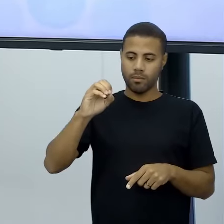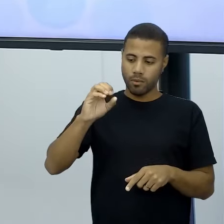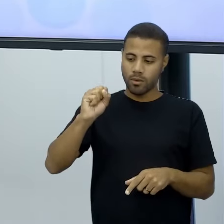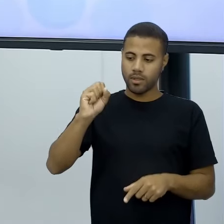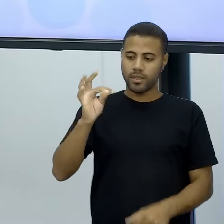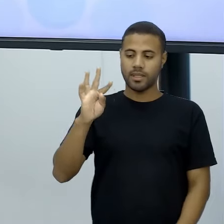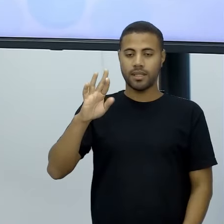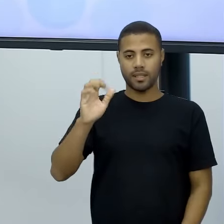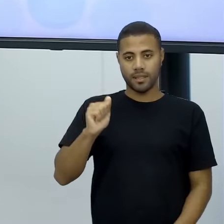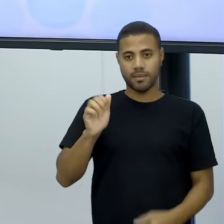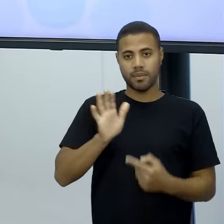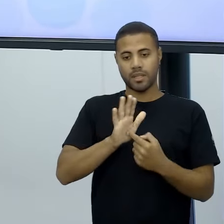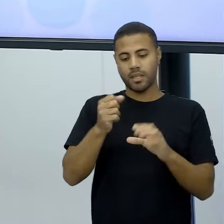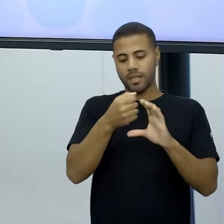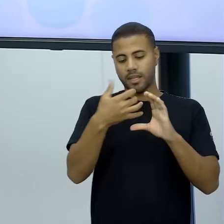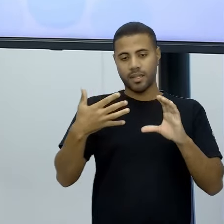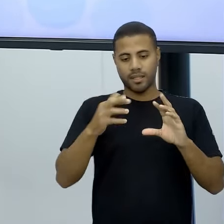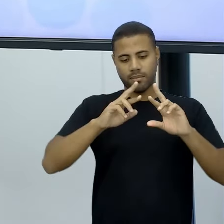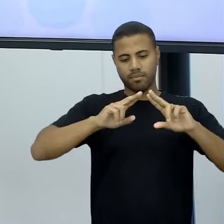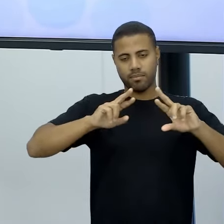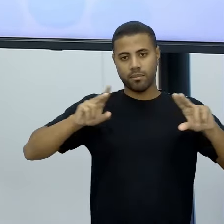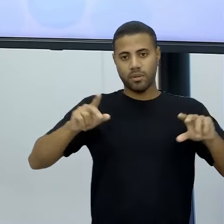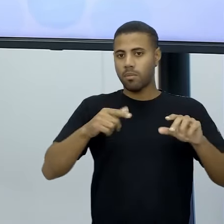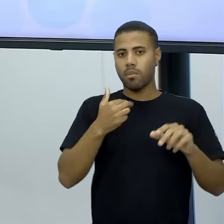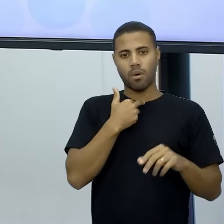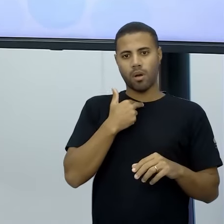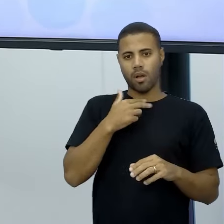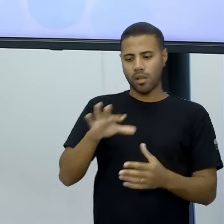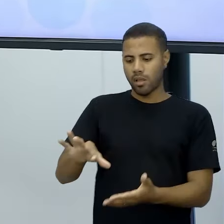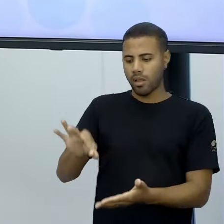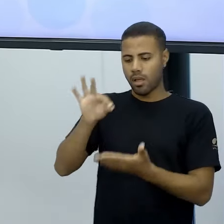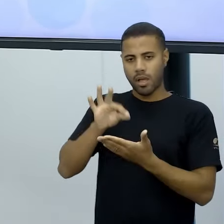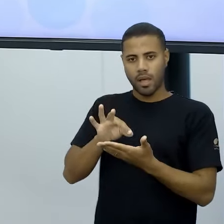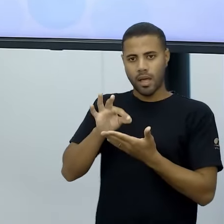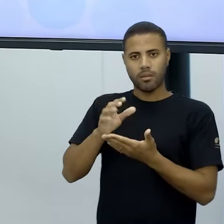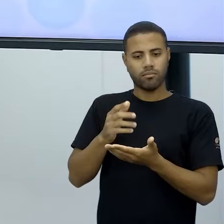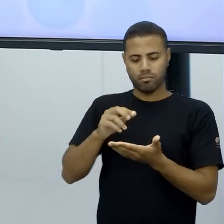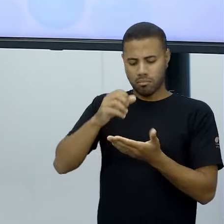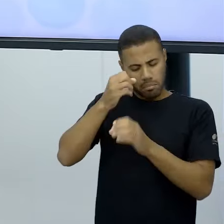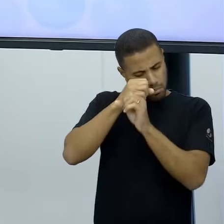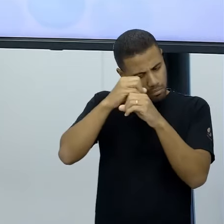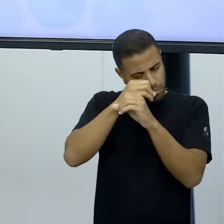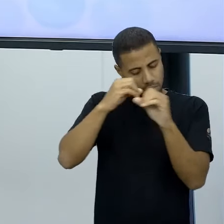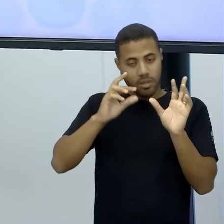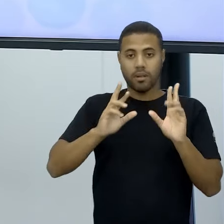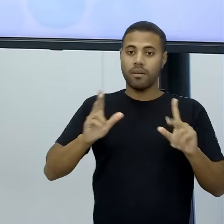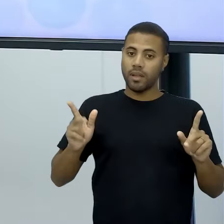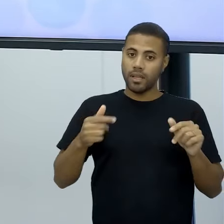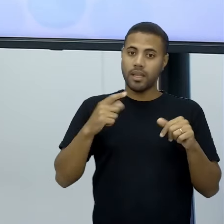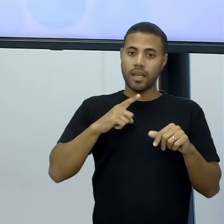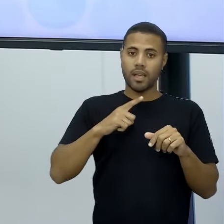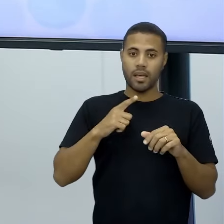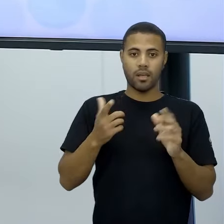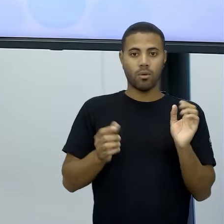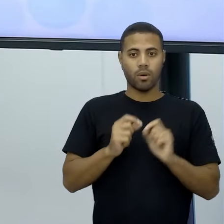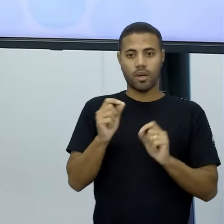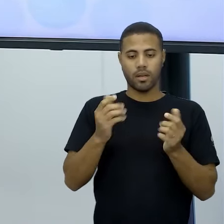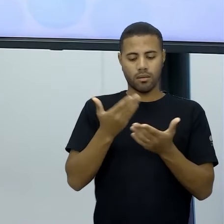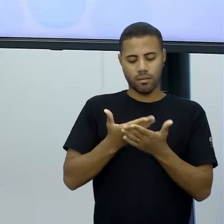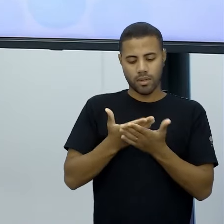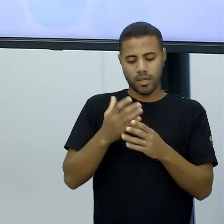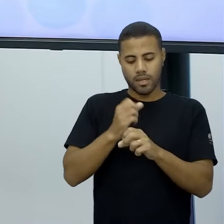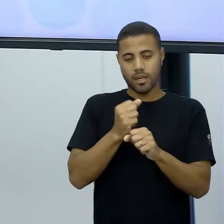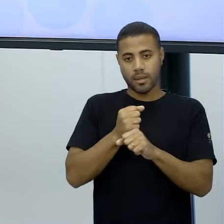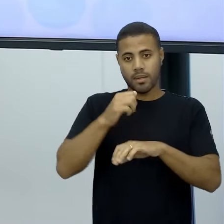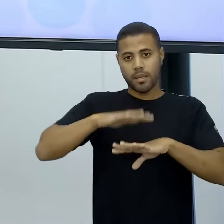determinadas características, eu não vou simplesmente chegar e pegar um pedaço e pronto, tá tudo certo. Existem rigores matemáticos que determinam como